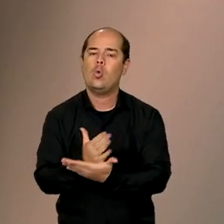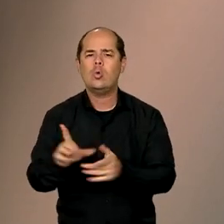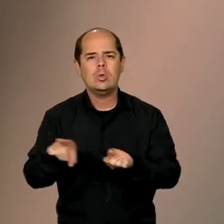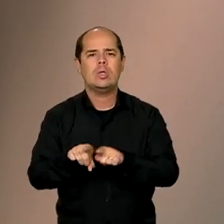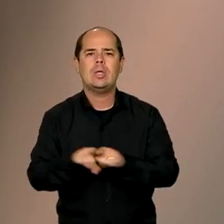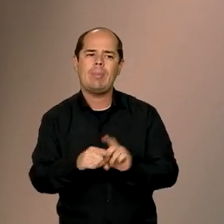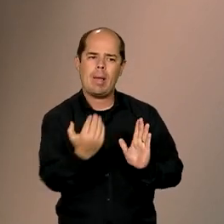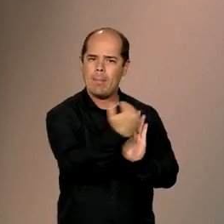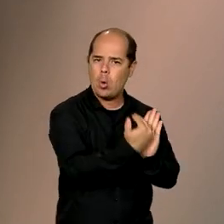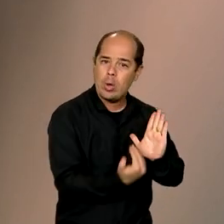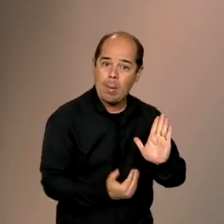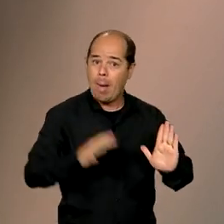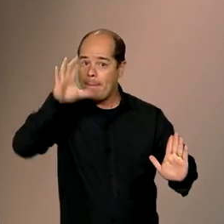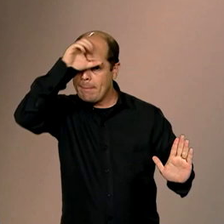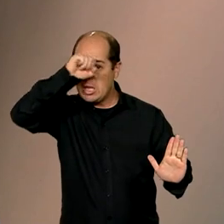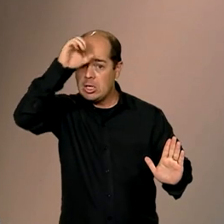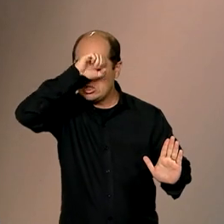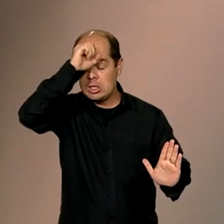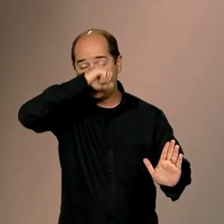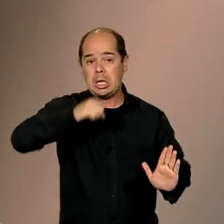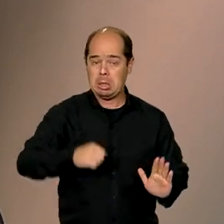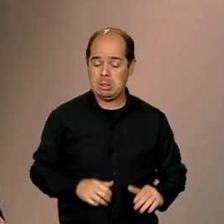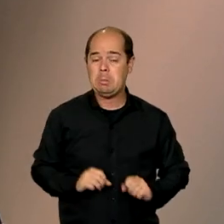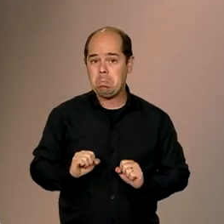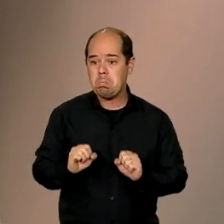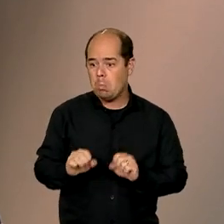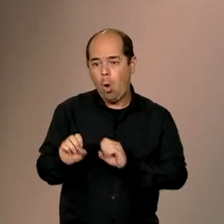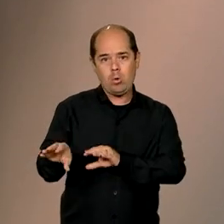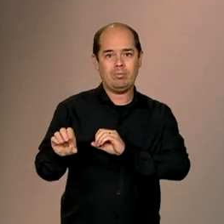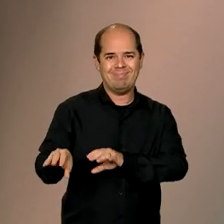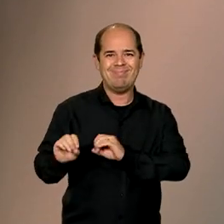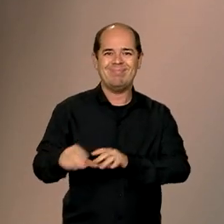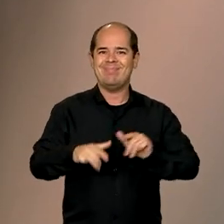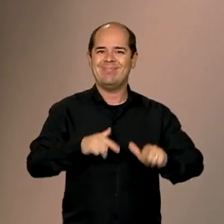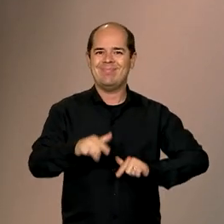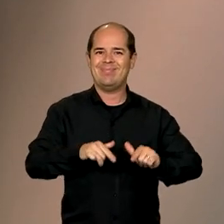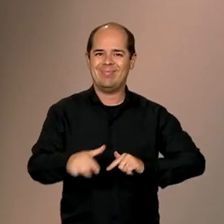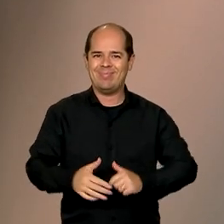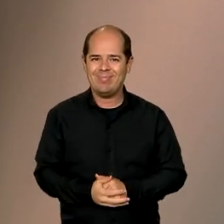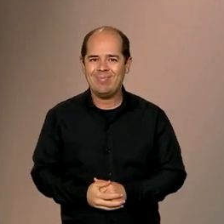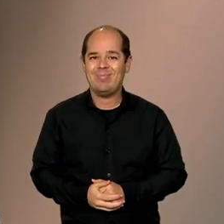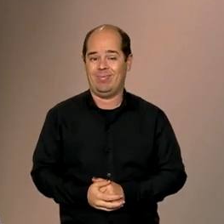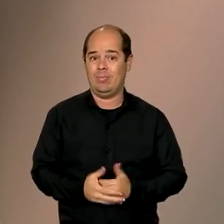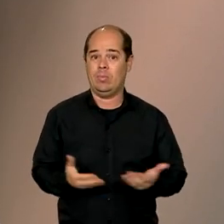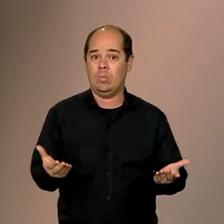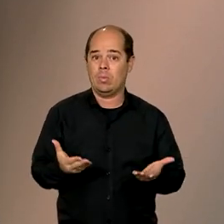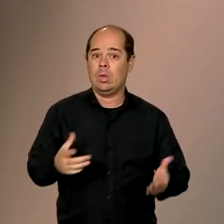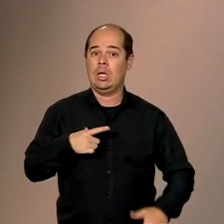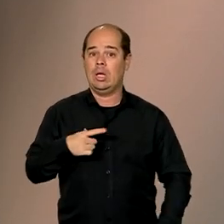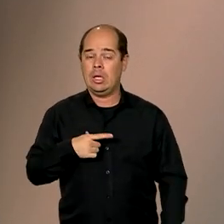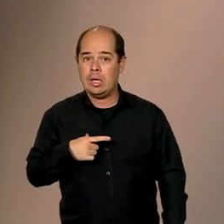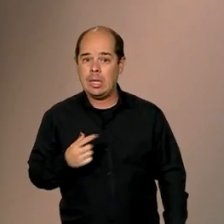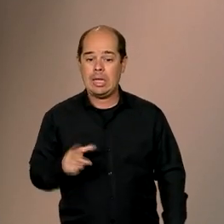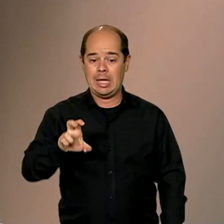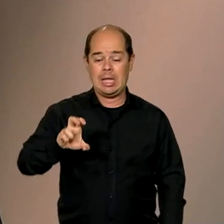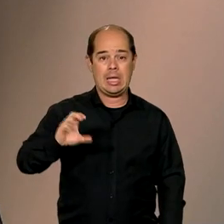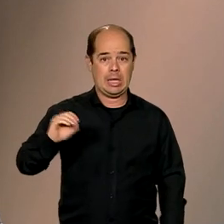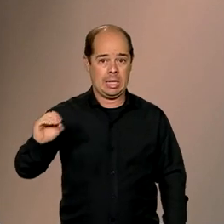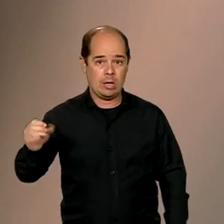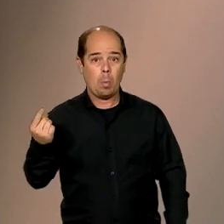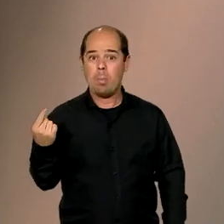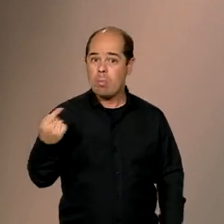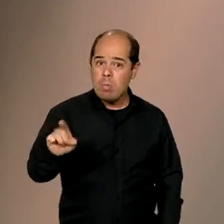ser aproveitado. Nós temos hoje a ordem de 500 mil jovens fazendo no programa de